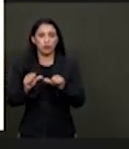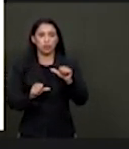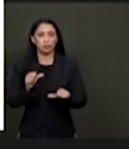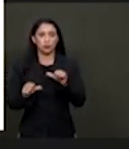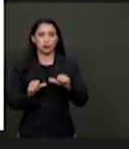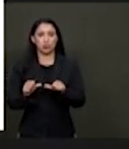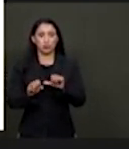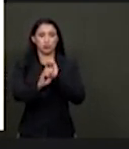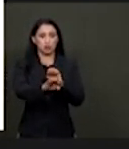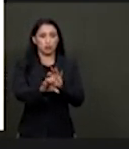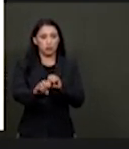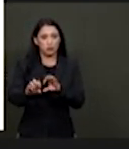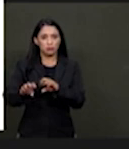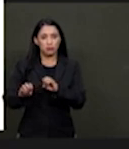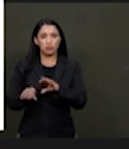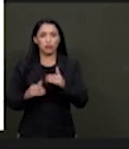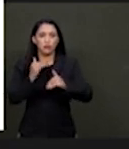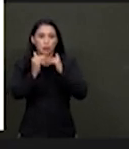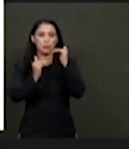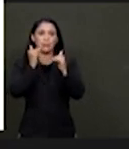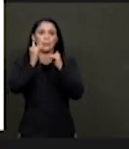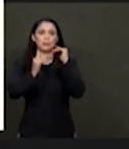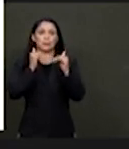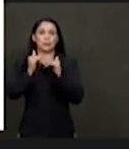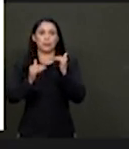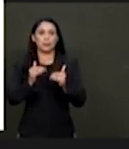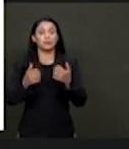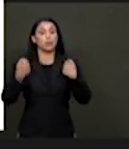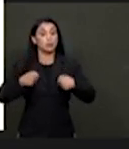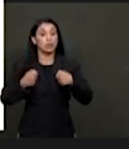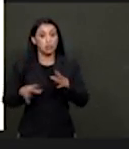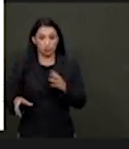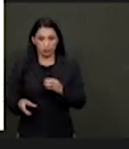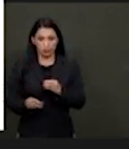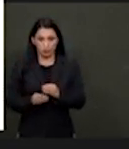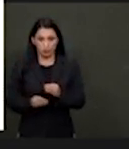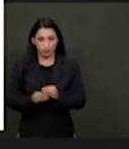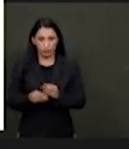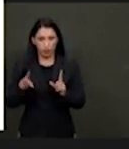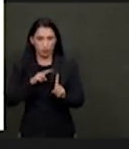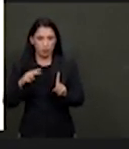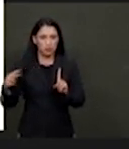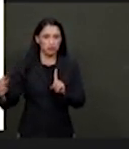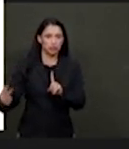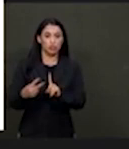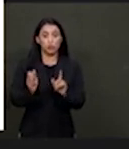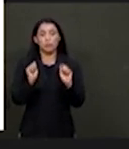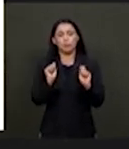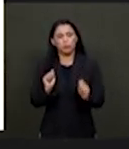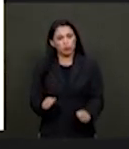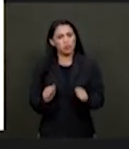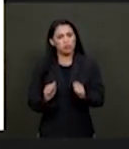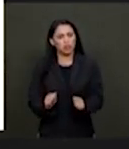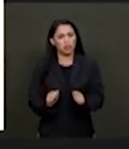.502, de 2020, que institui a Política Nacional de Educação Especial e o impacto da norma na